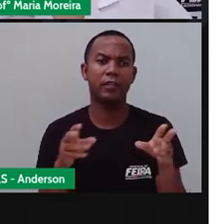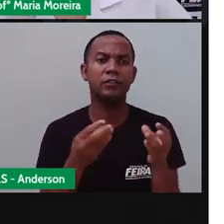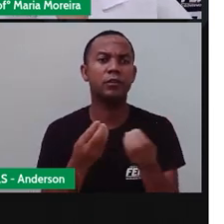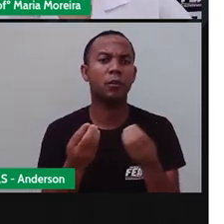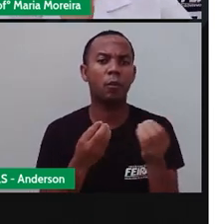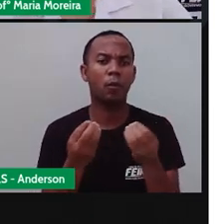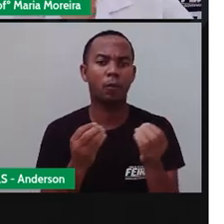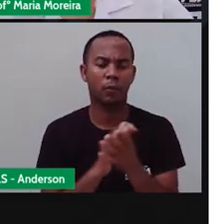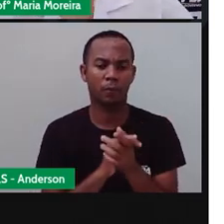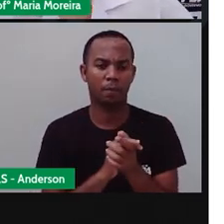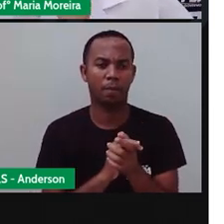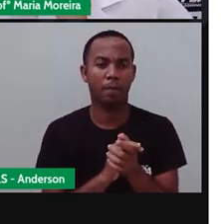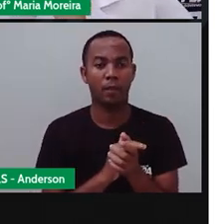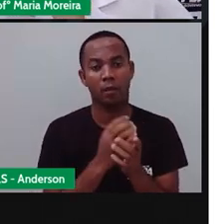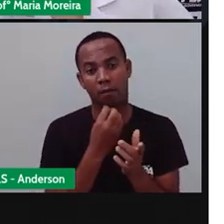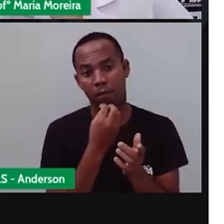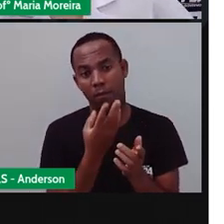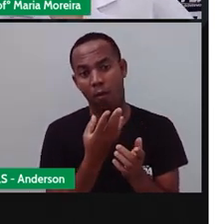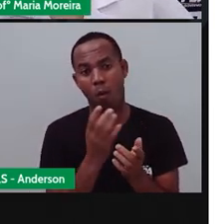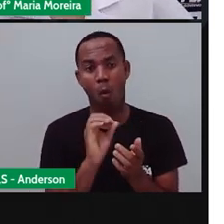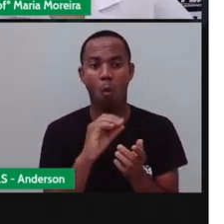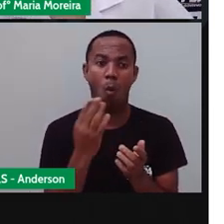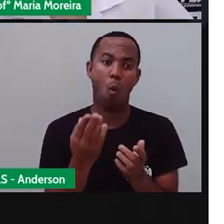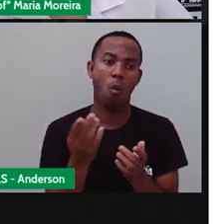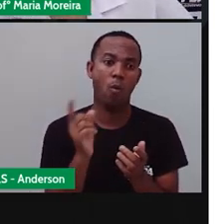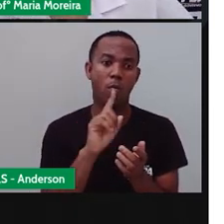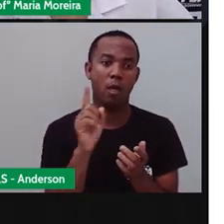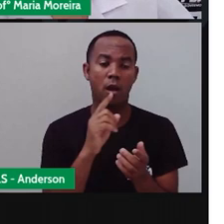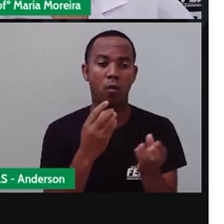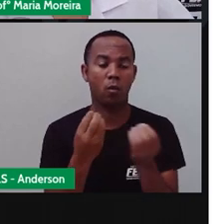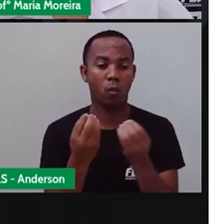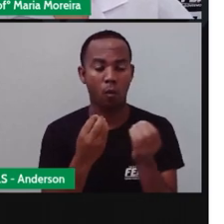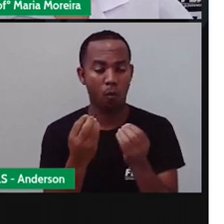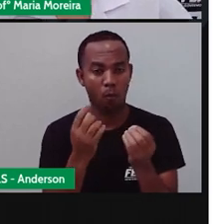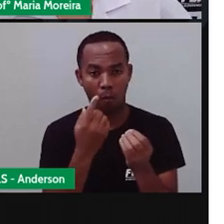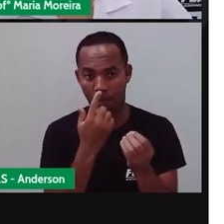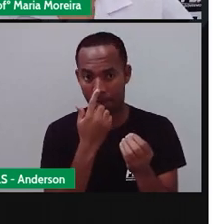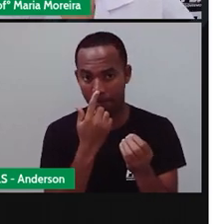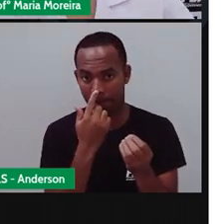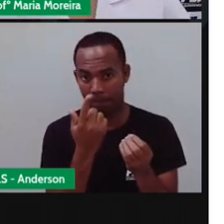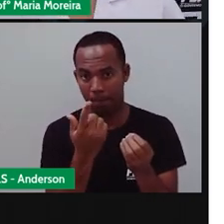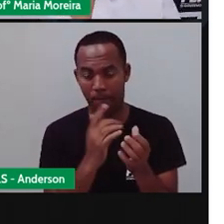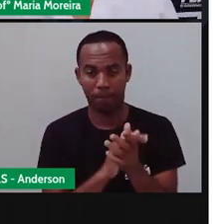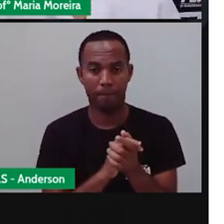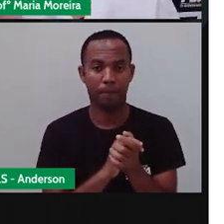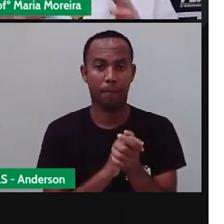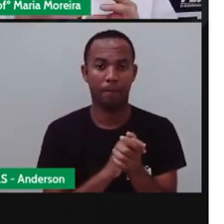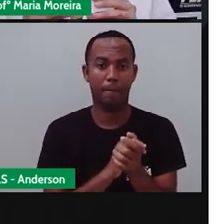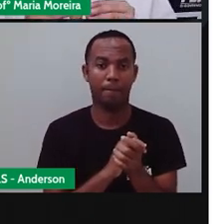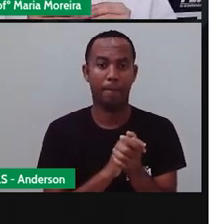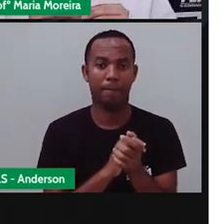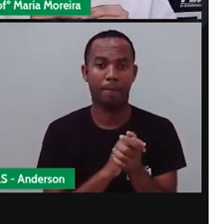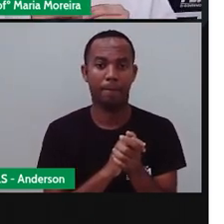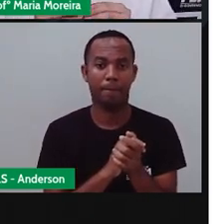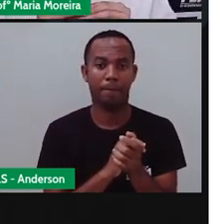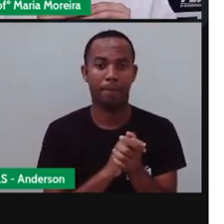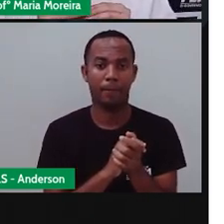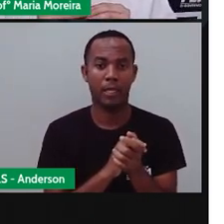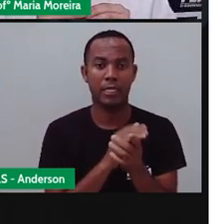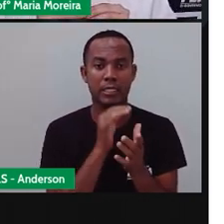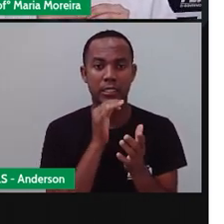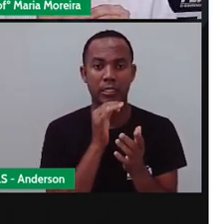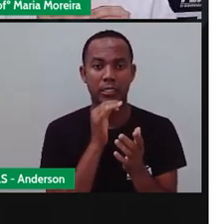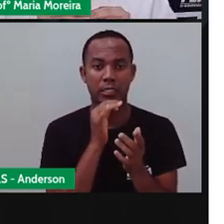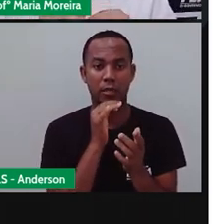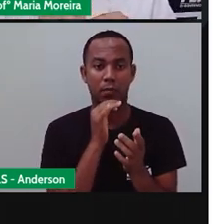entre a área real e a representação em forma de mapa. Ou seja, quando eu vou fazer um mapa, eu preciso